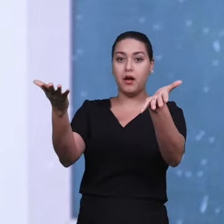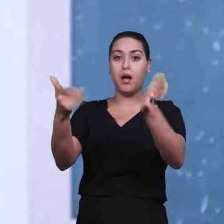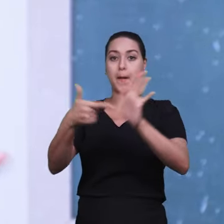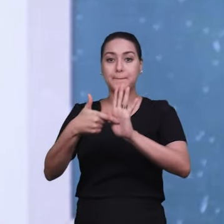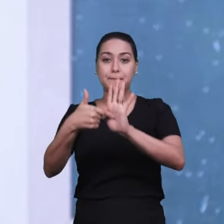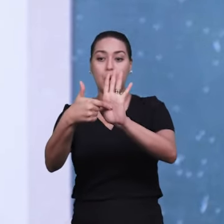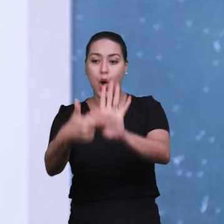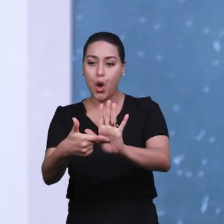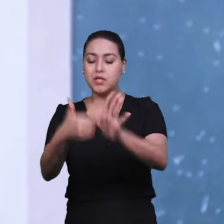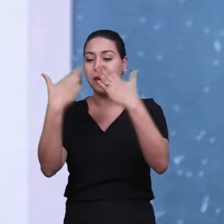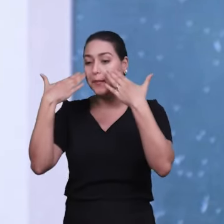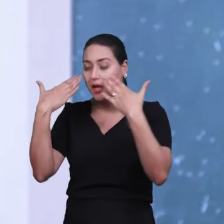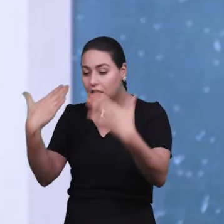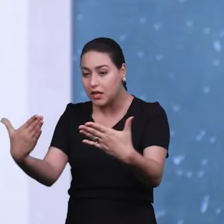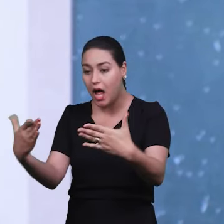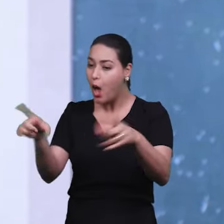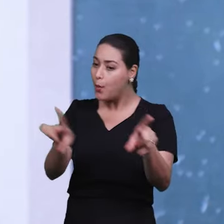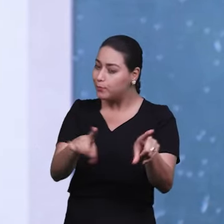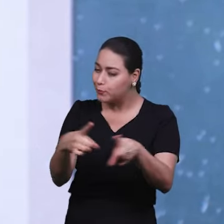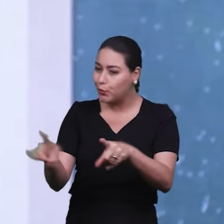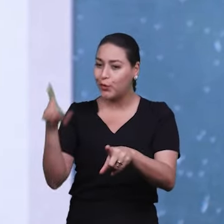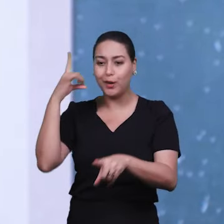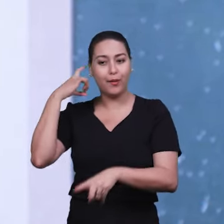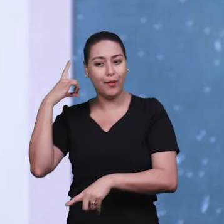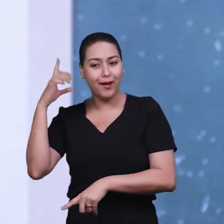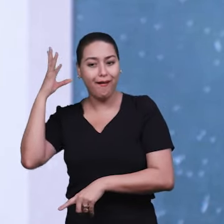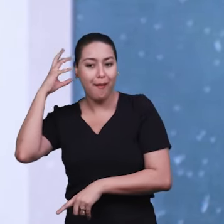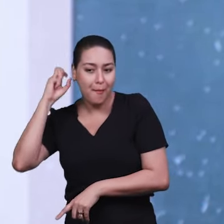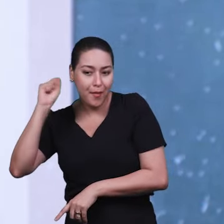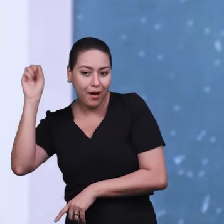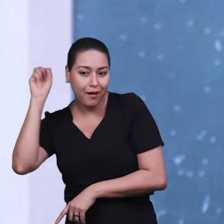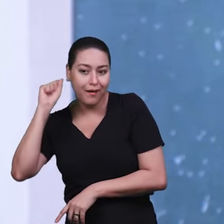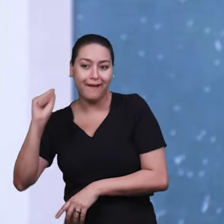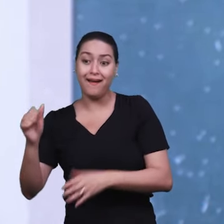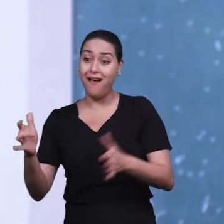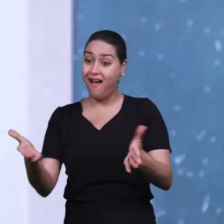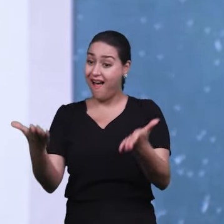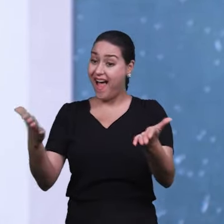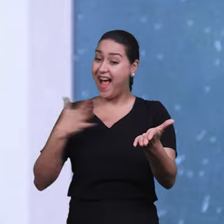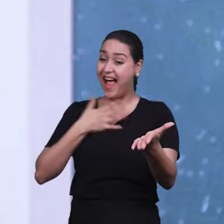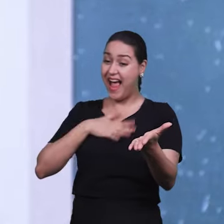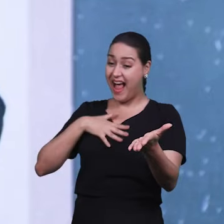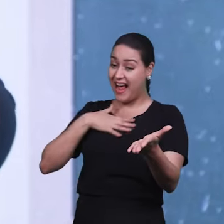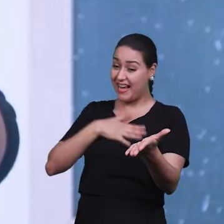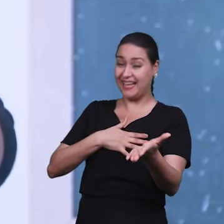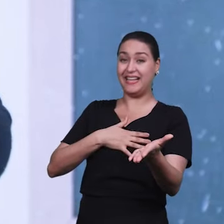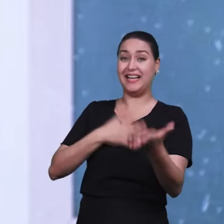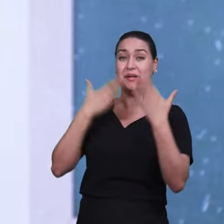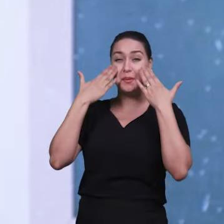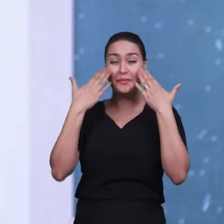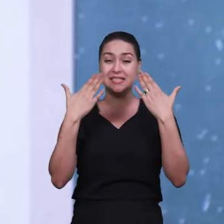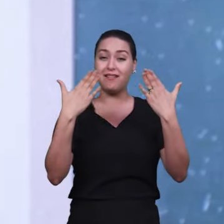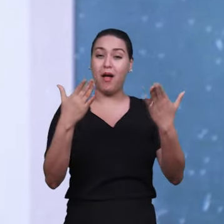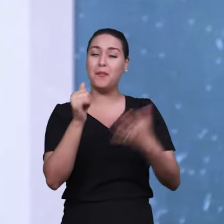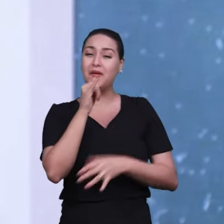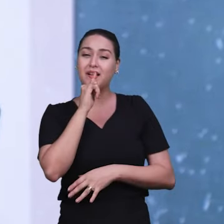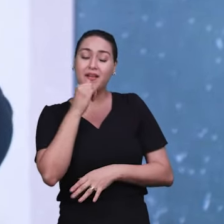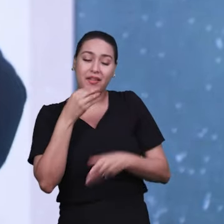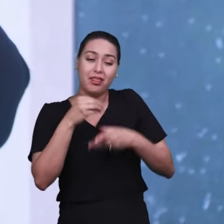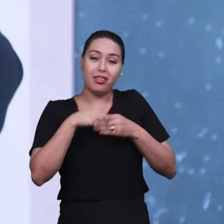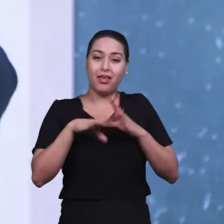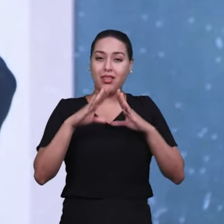para ele apresentar. Como que ele vai se interessar para algo que ele nunca nem viu? Se ele só frequenta, por exemplo, ele vai na igreja, só vê bateria, vê um